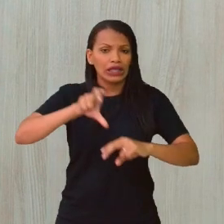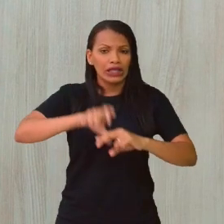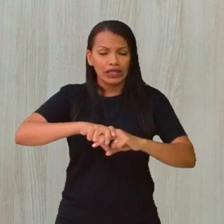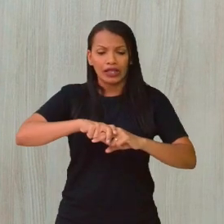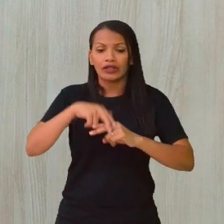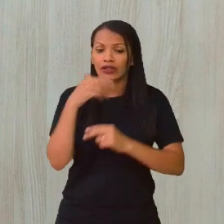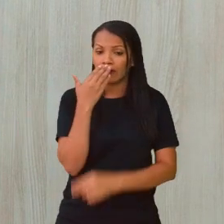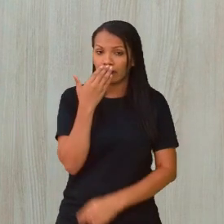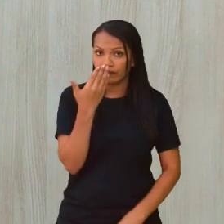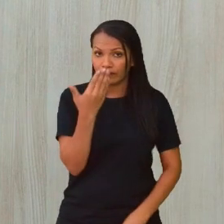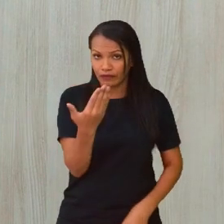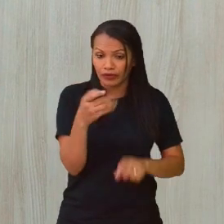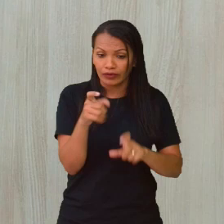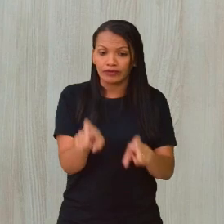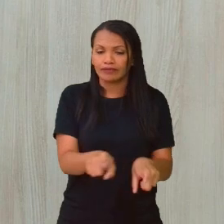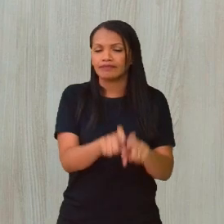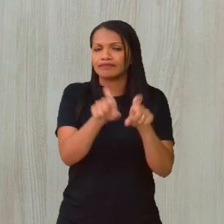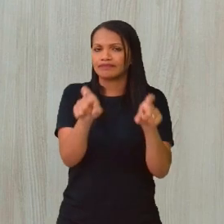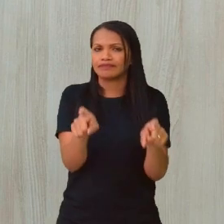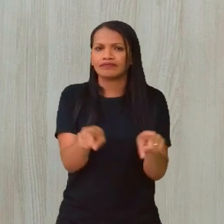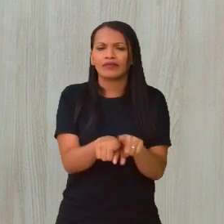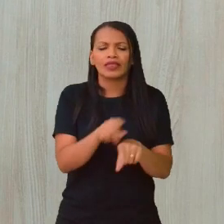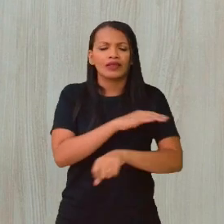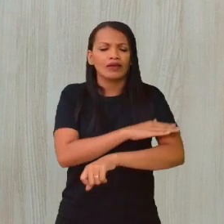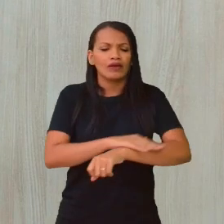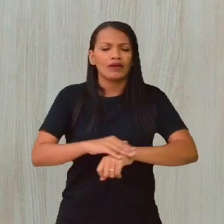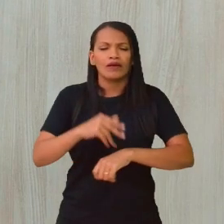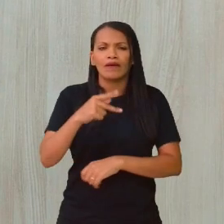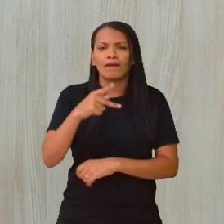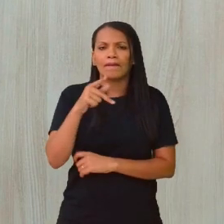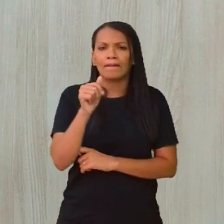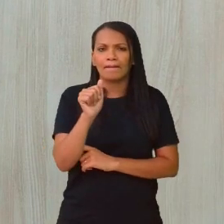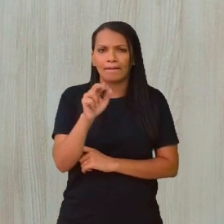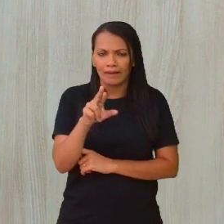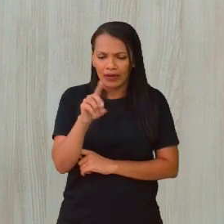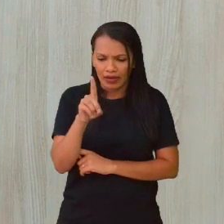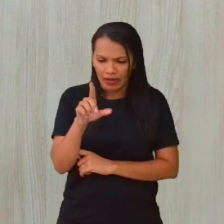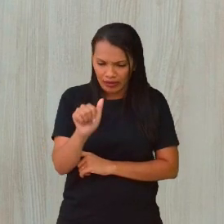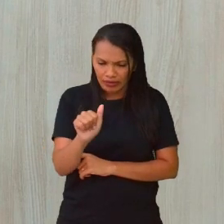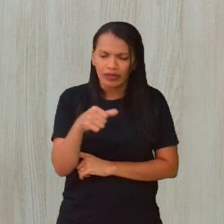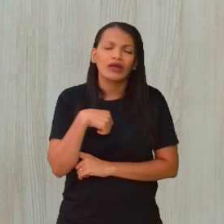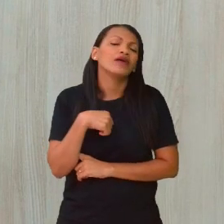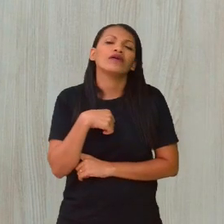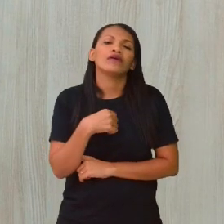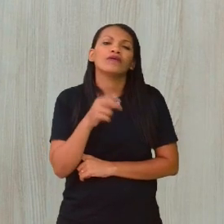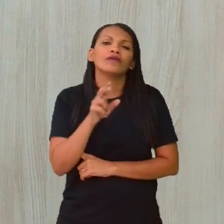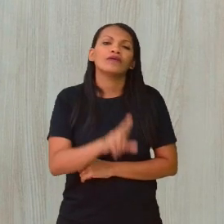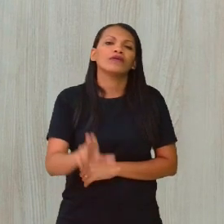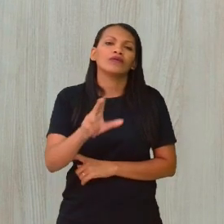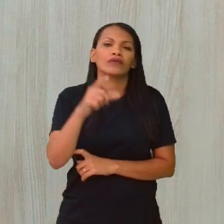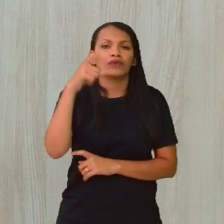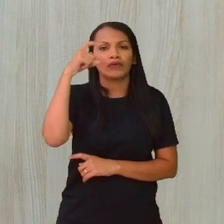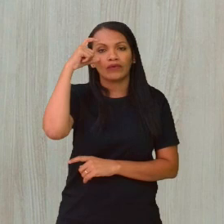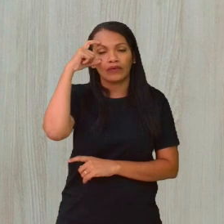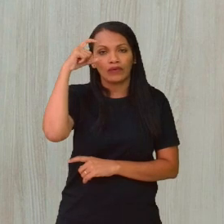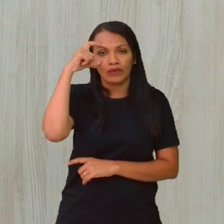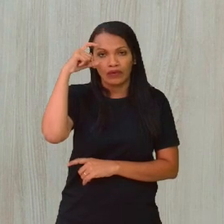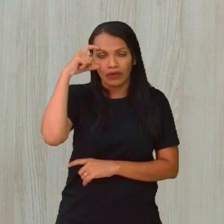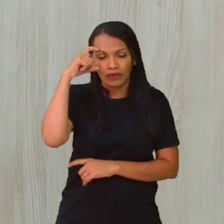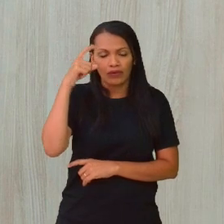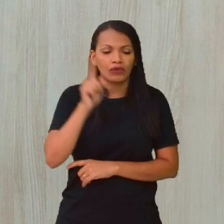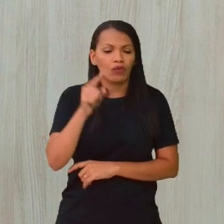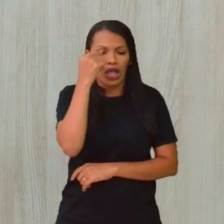computador. Sou uma mulher parda, uso óculos. Não é arredondado como o da professora